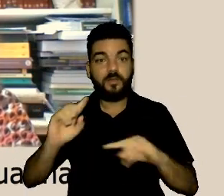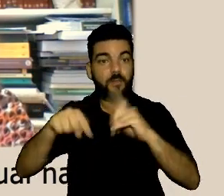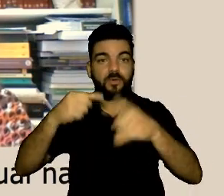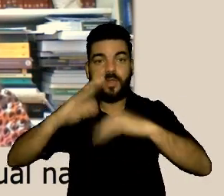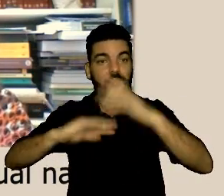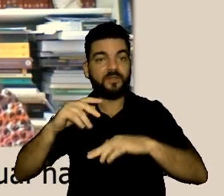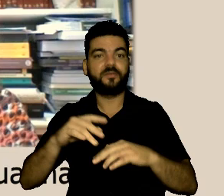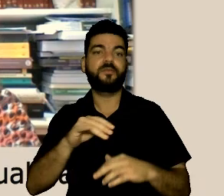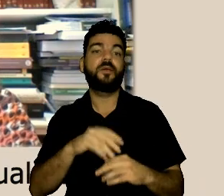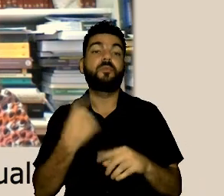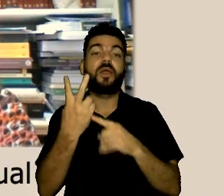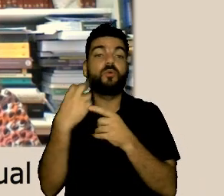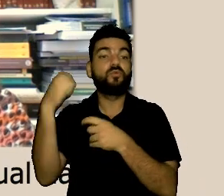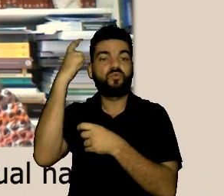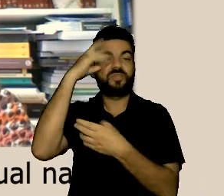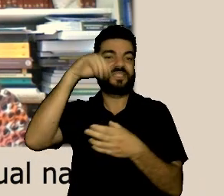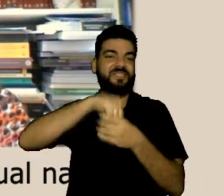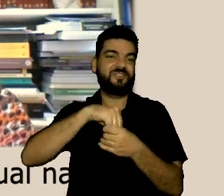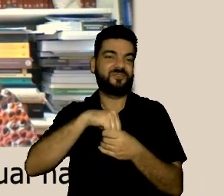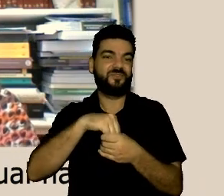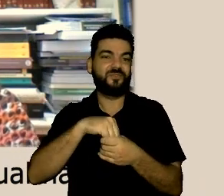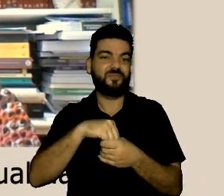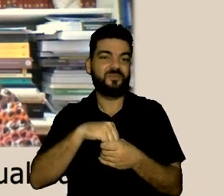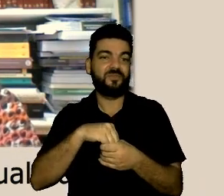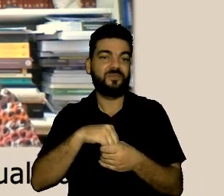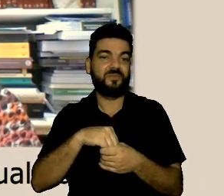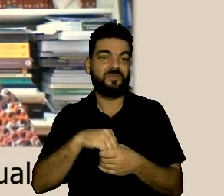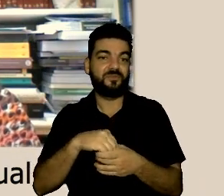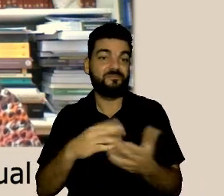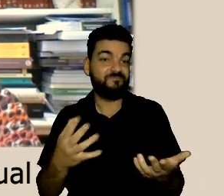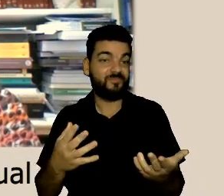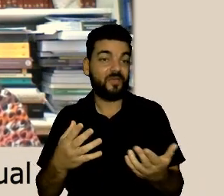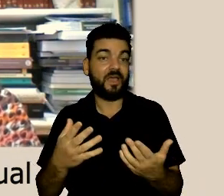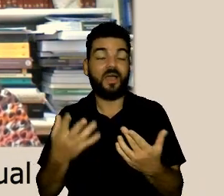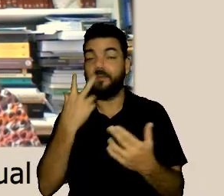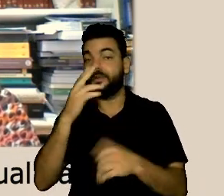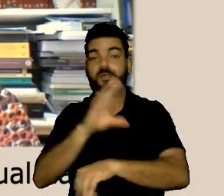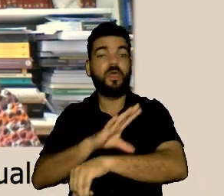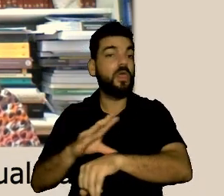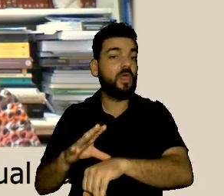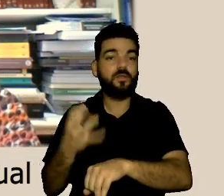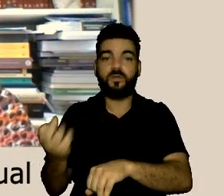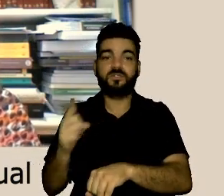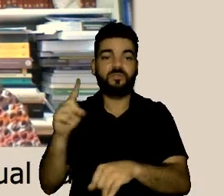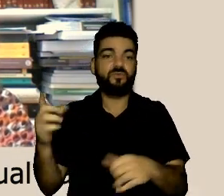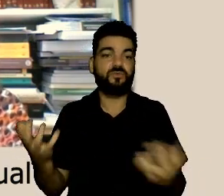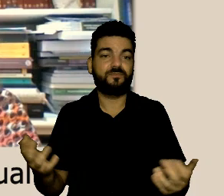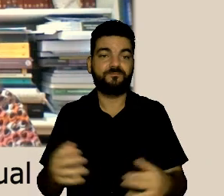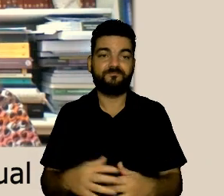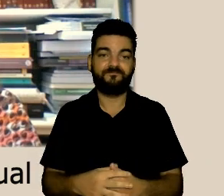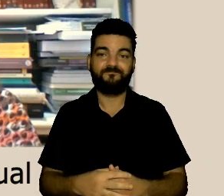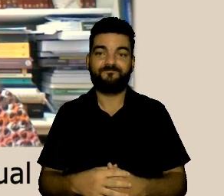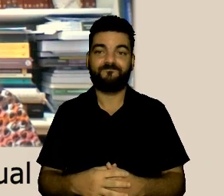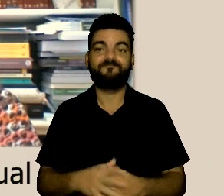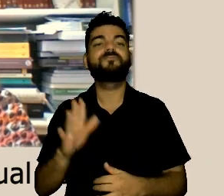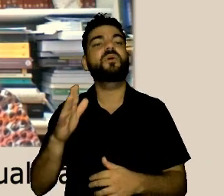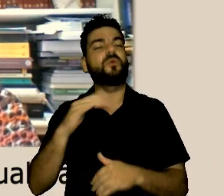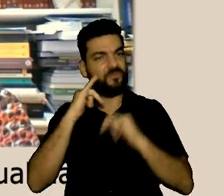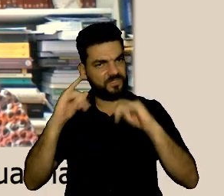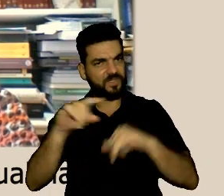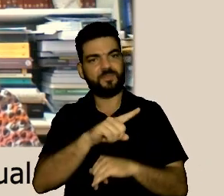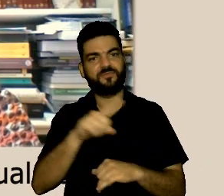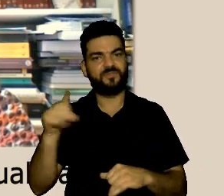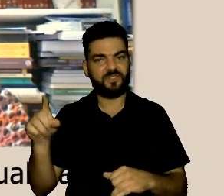discurso né o discurso era um mas no entanto a cultura organizacional era outra né